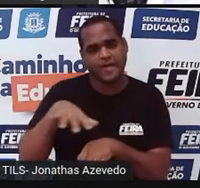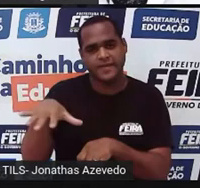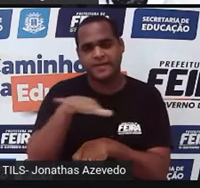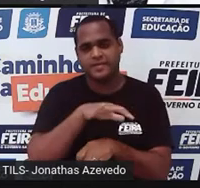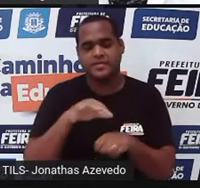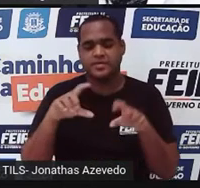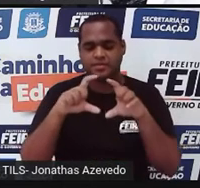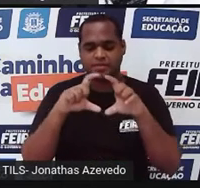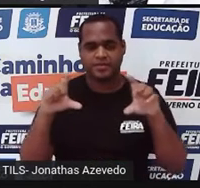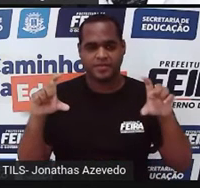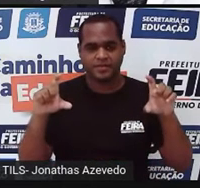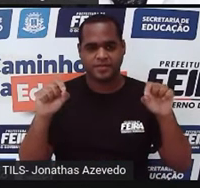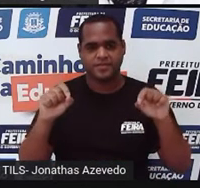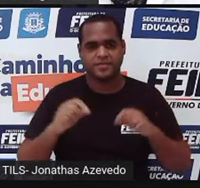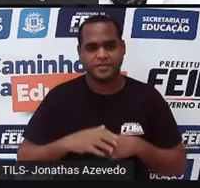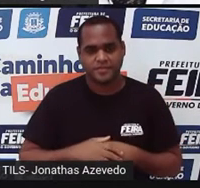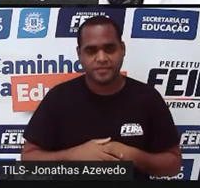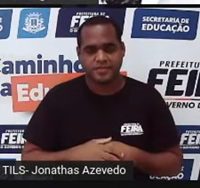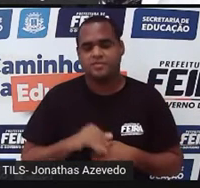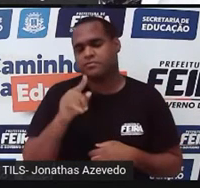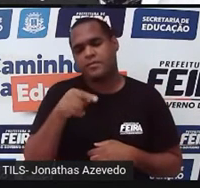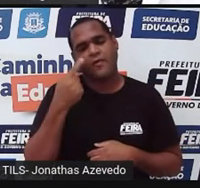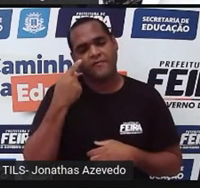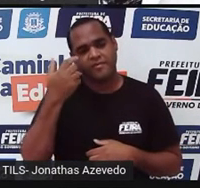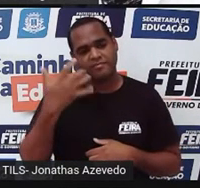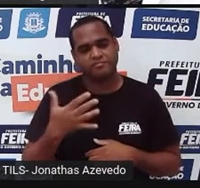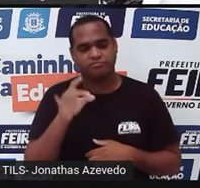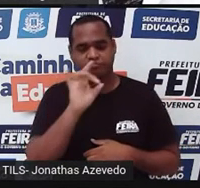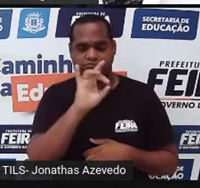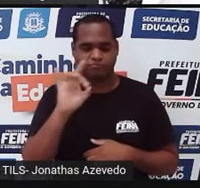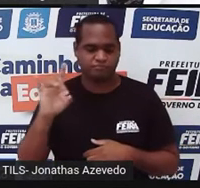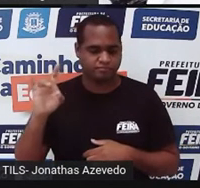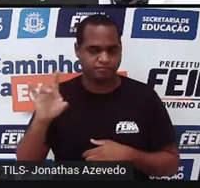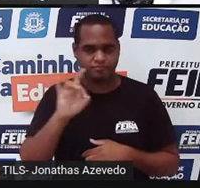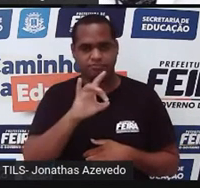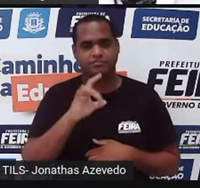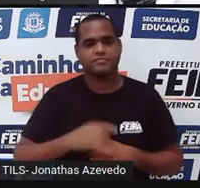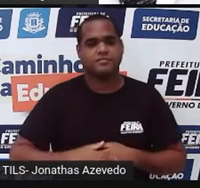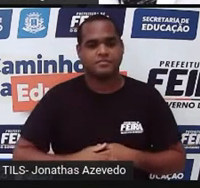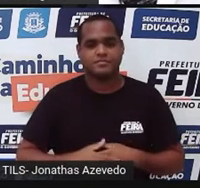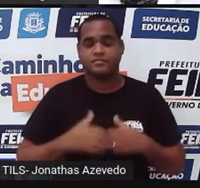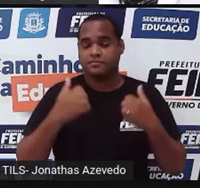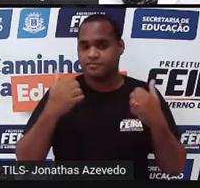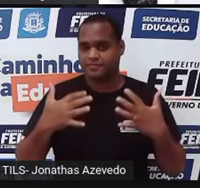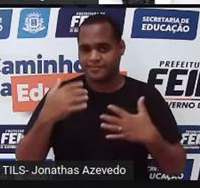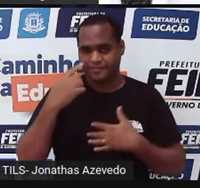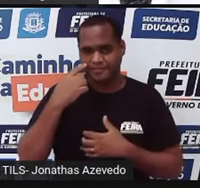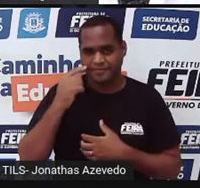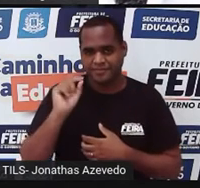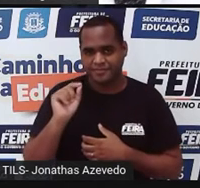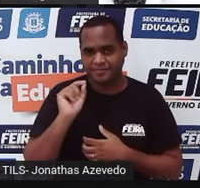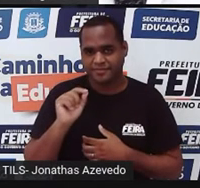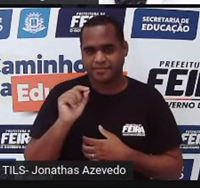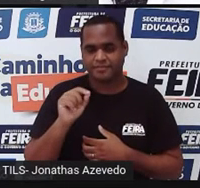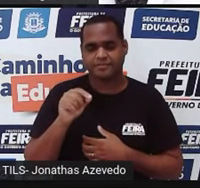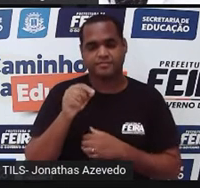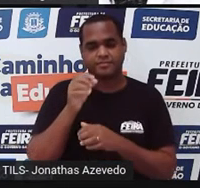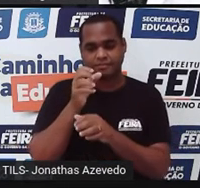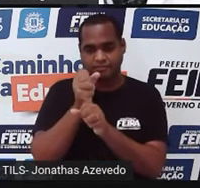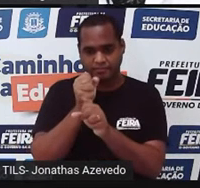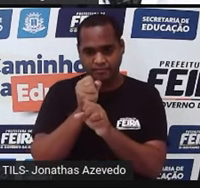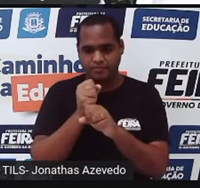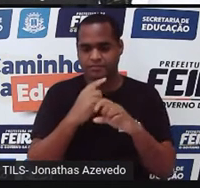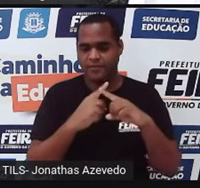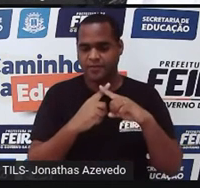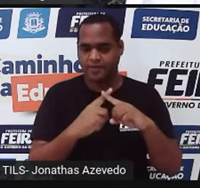retângulo. E a gente viu isso com mais detalhes, tá bom? Pegou a medida do comprimento, fez uma conta